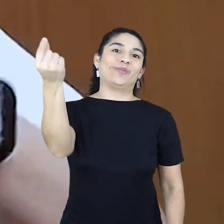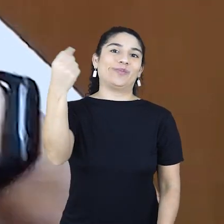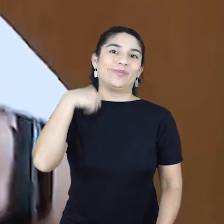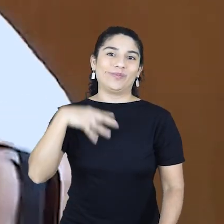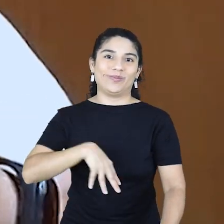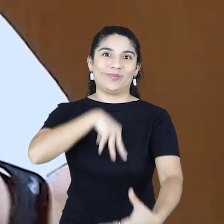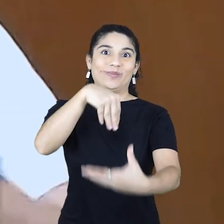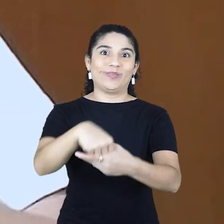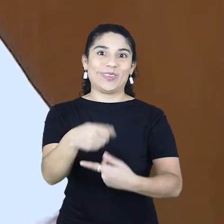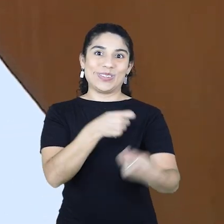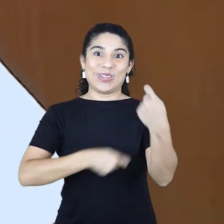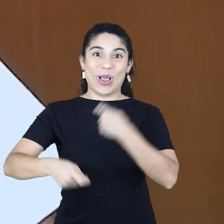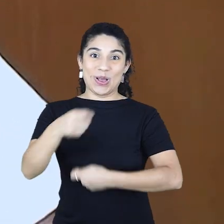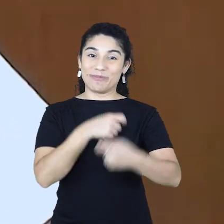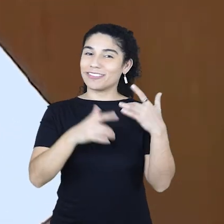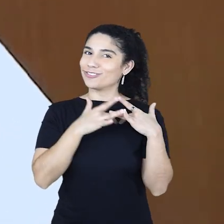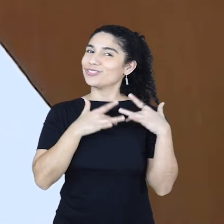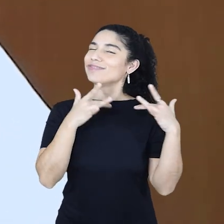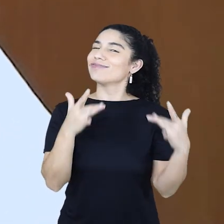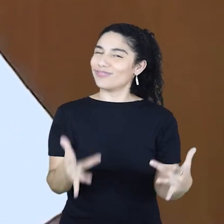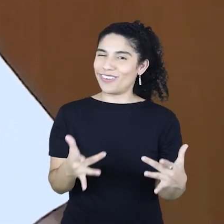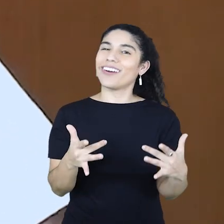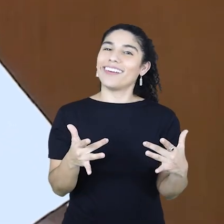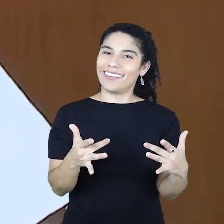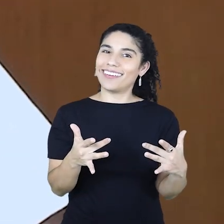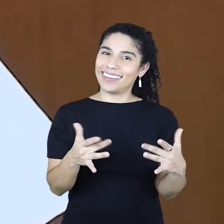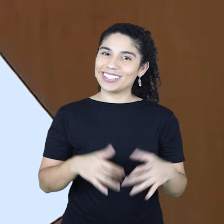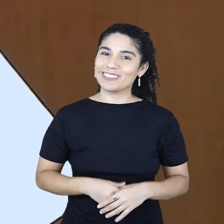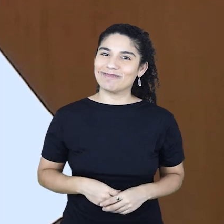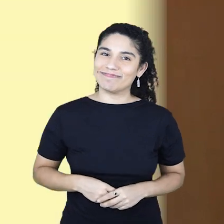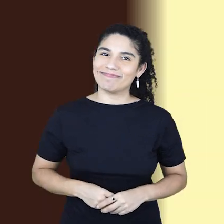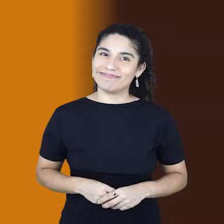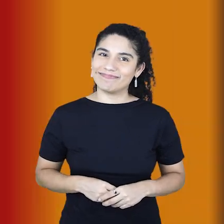convocada a estar na economia solidária.